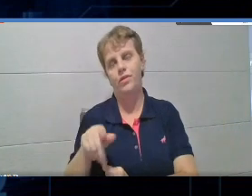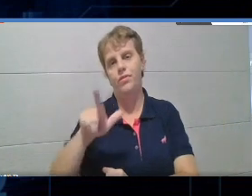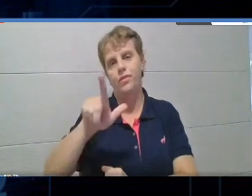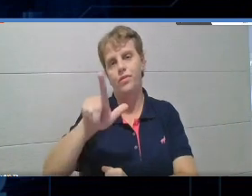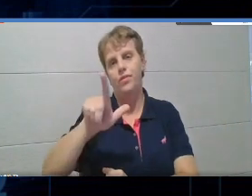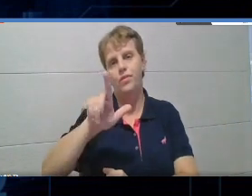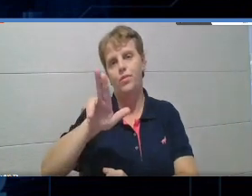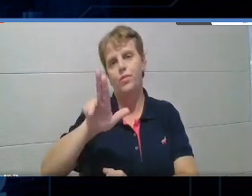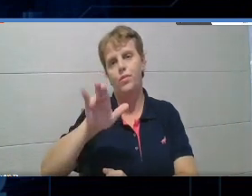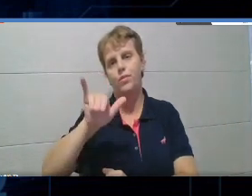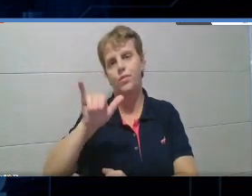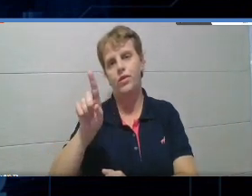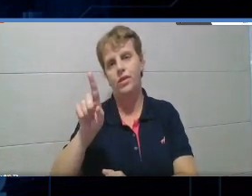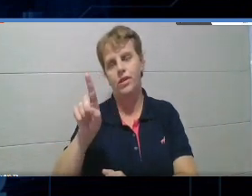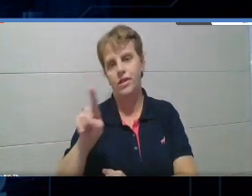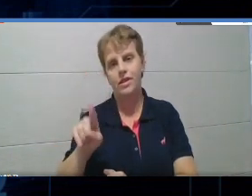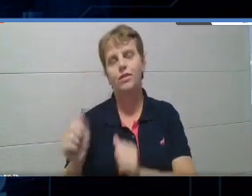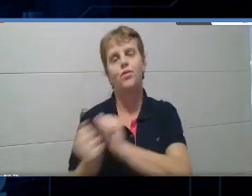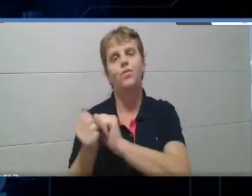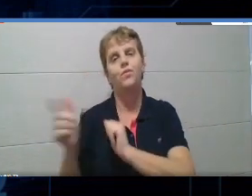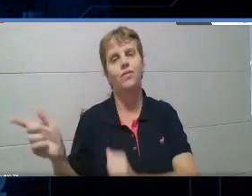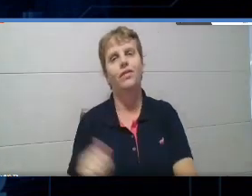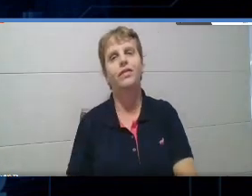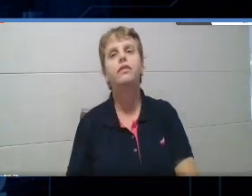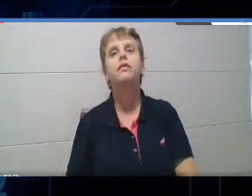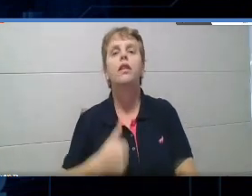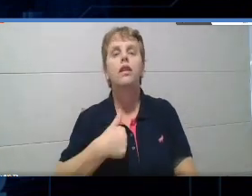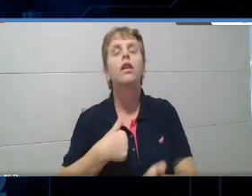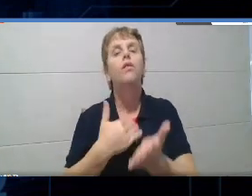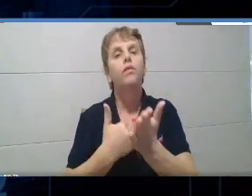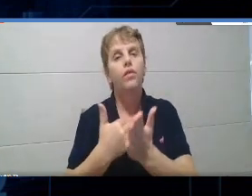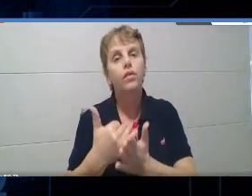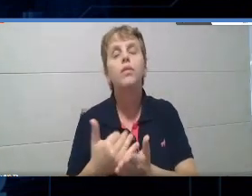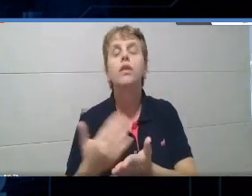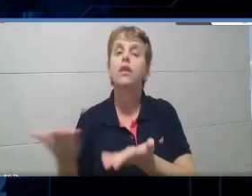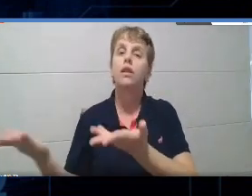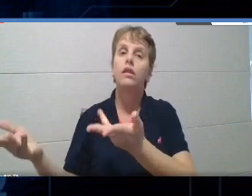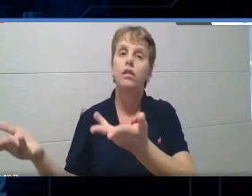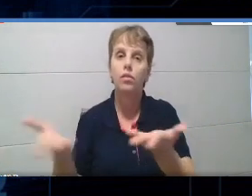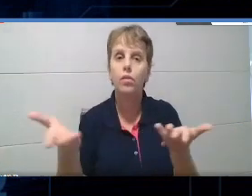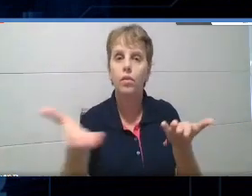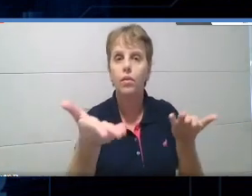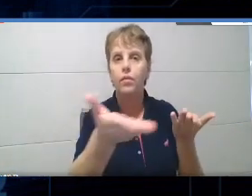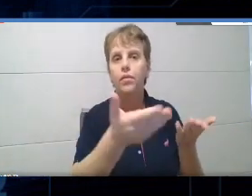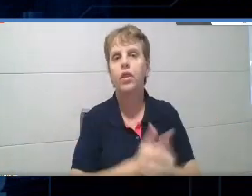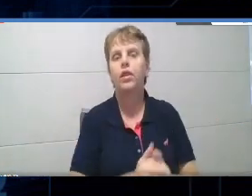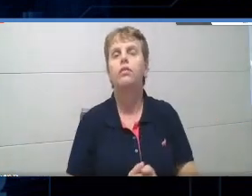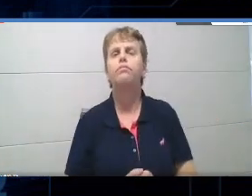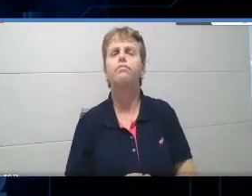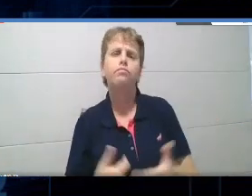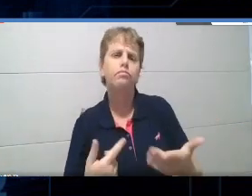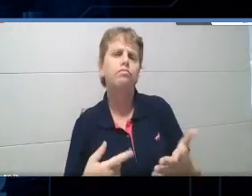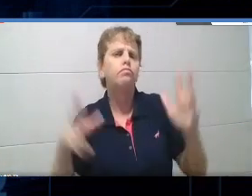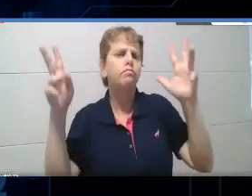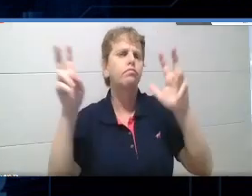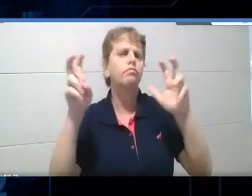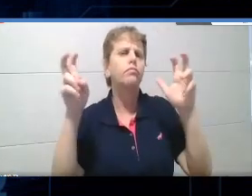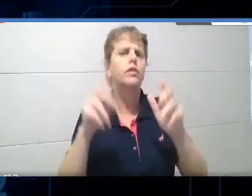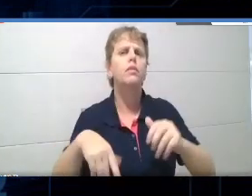Luiz vai falar um pouquinho também. Eu começo aqui convidando você, a gente fala de avaliação, né,